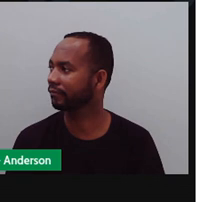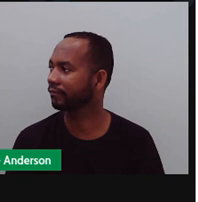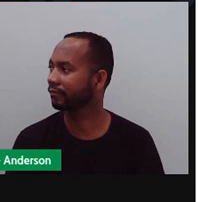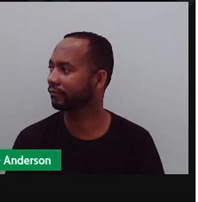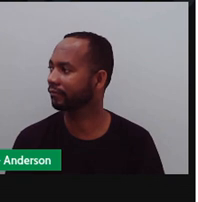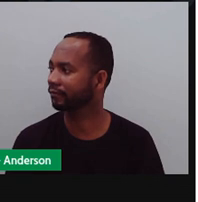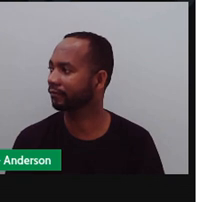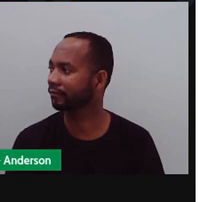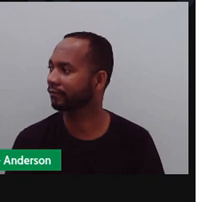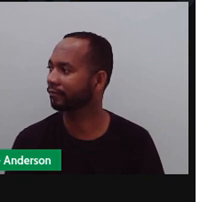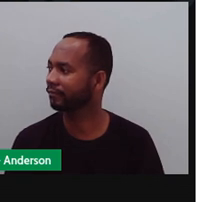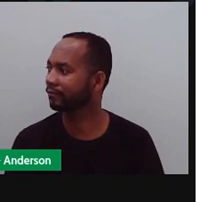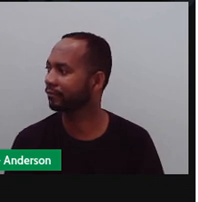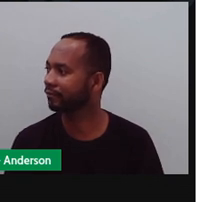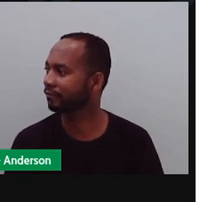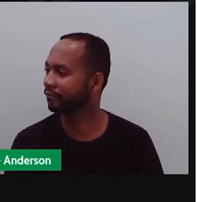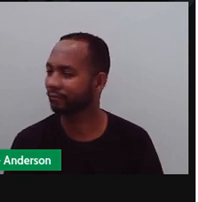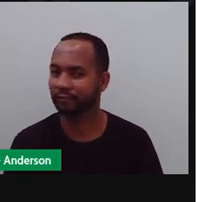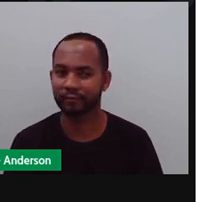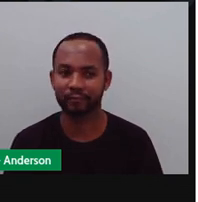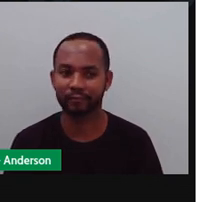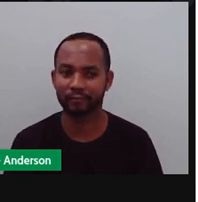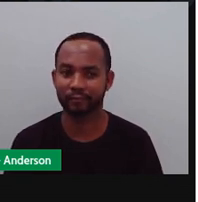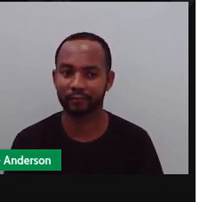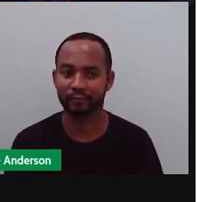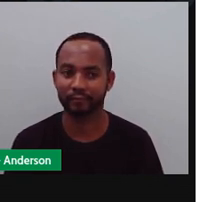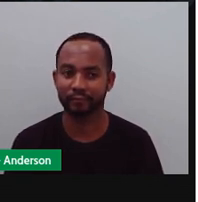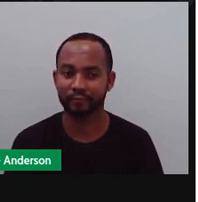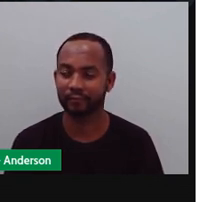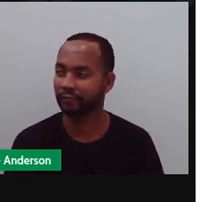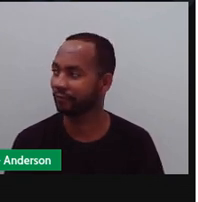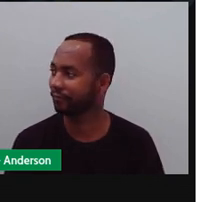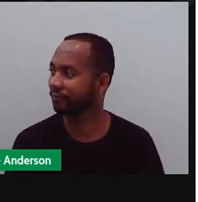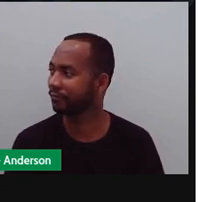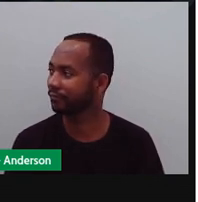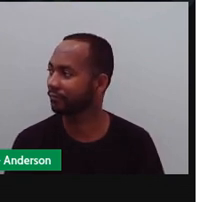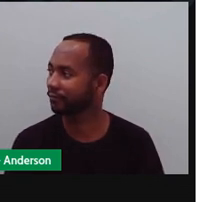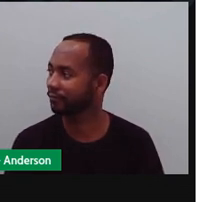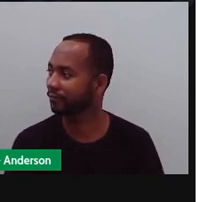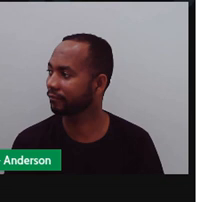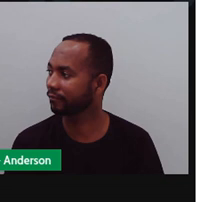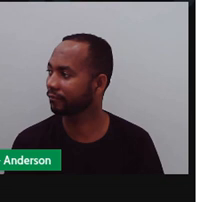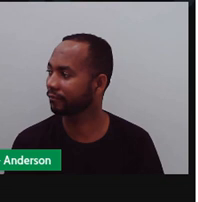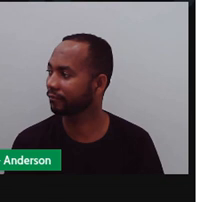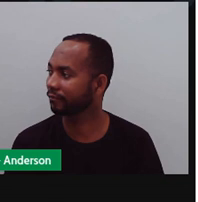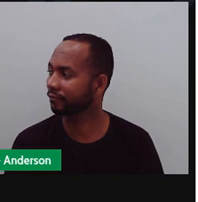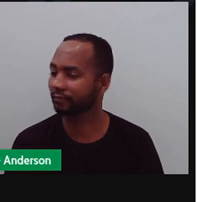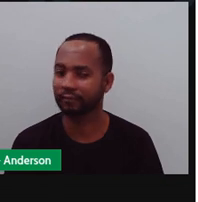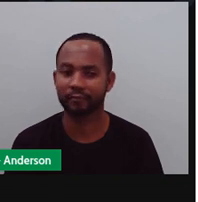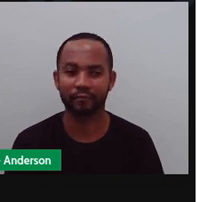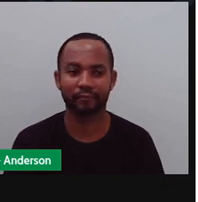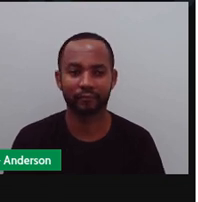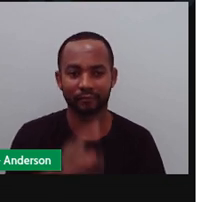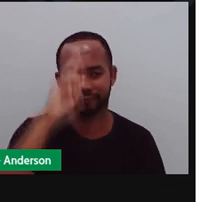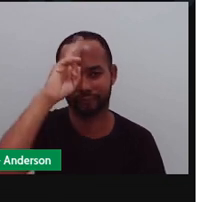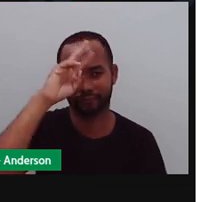Os quadradinhos. Trouxe até a Anderson, para não restar dúvida nas continhas. Lembra que a gente fez isso aqui?